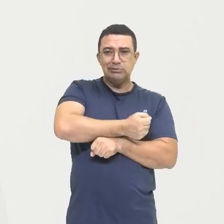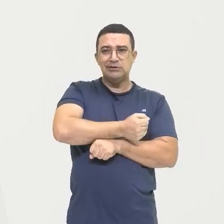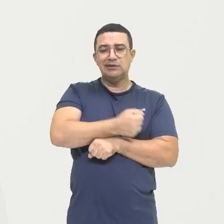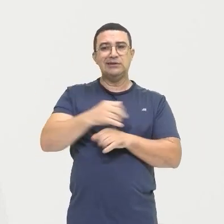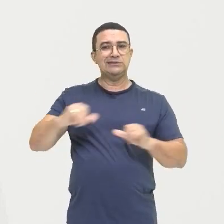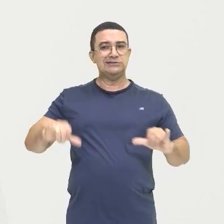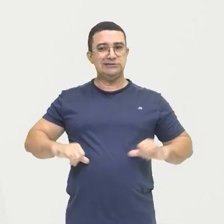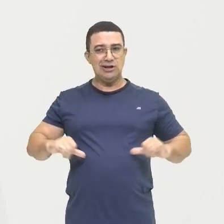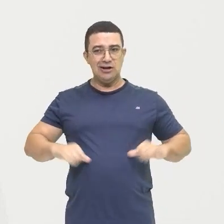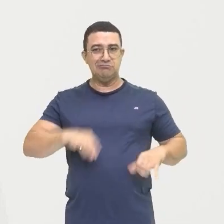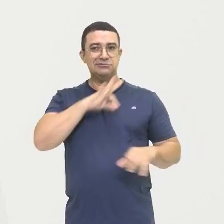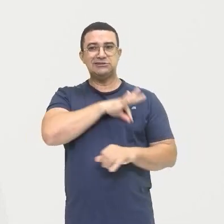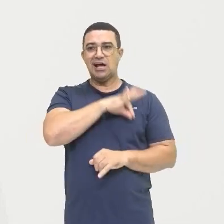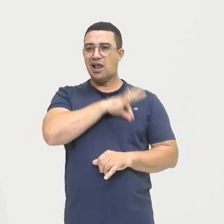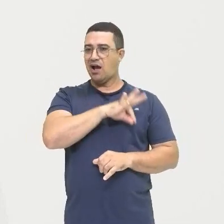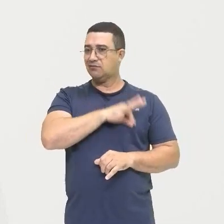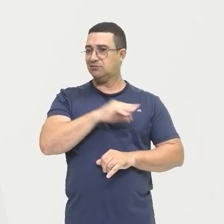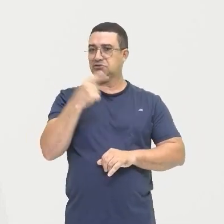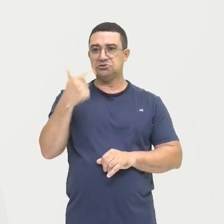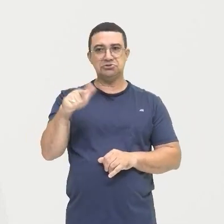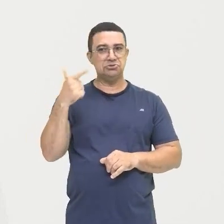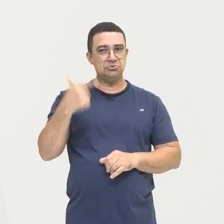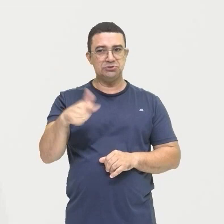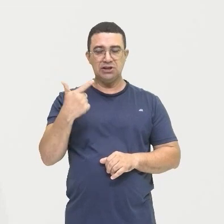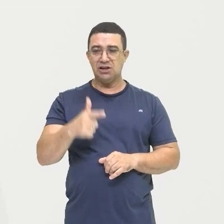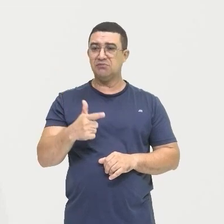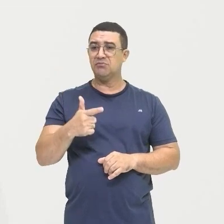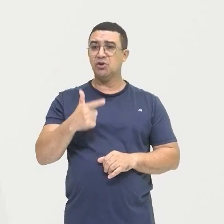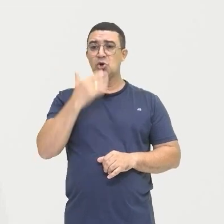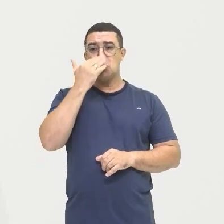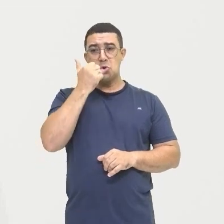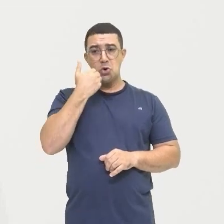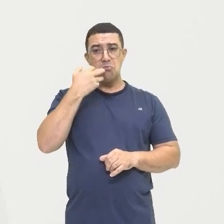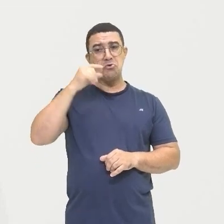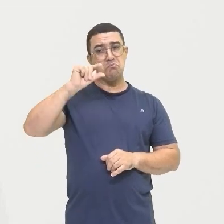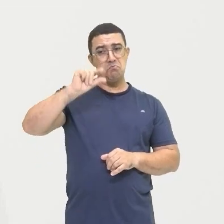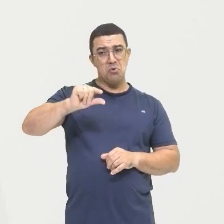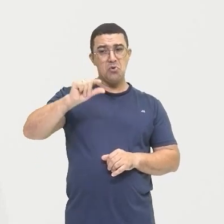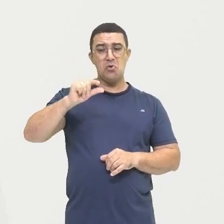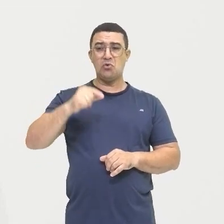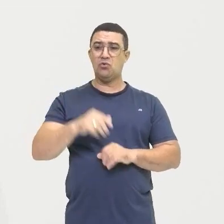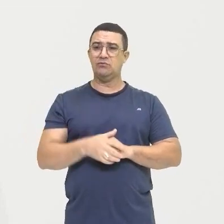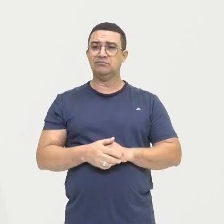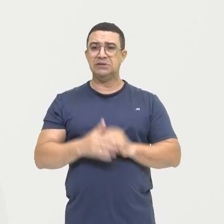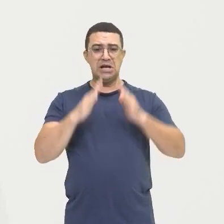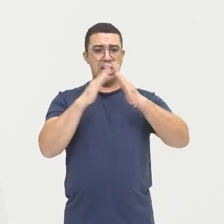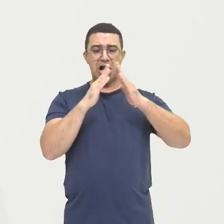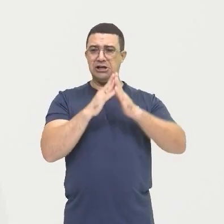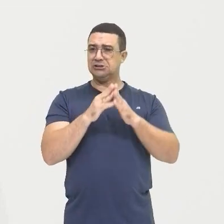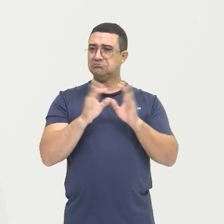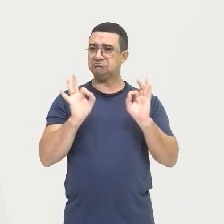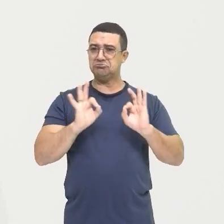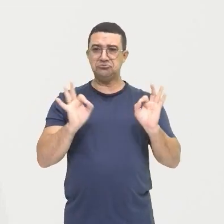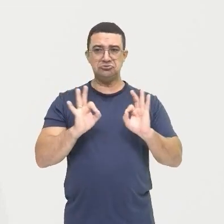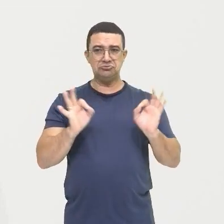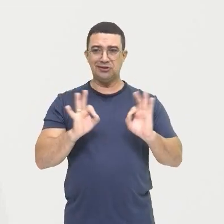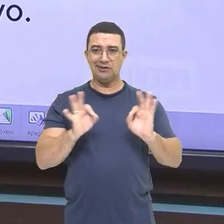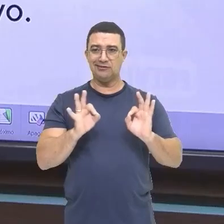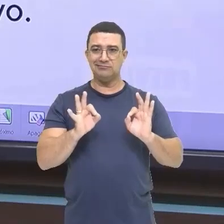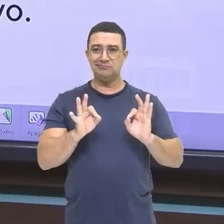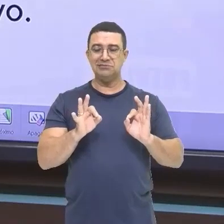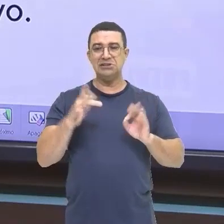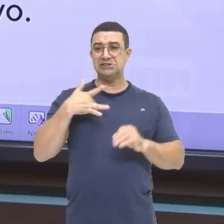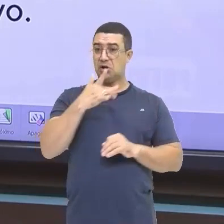Às vezes essas pessoas Elas são expostas ali A condições mínimas De sobrevivência